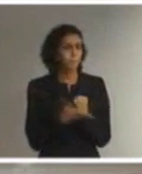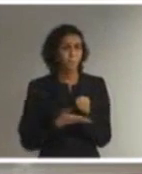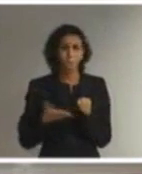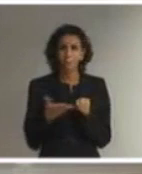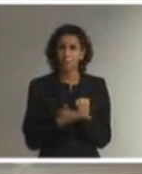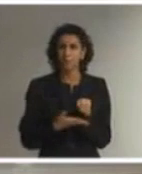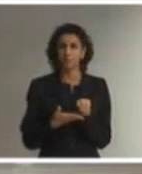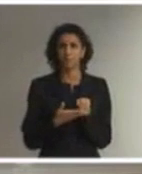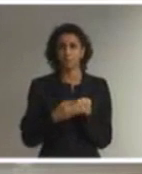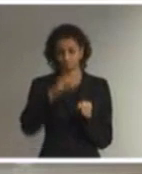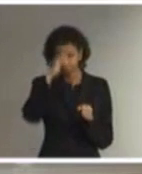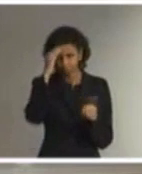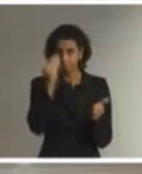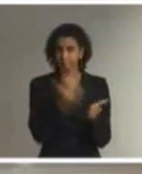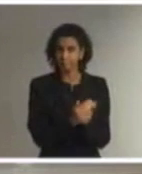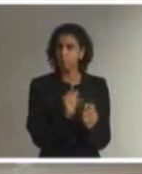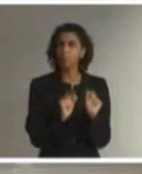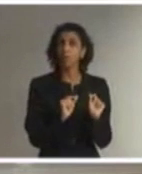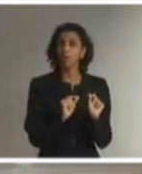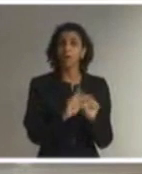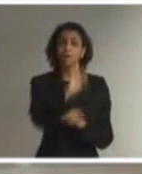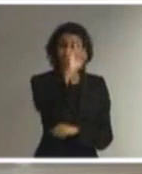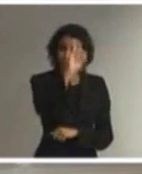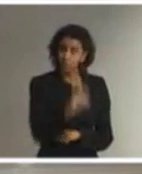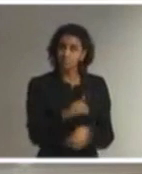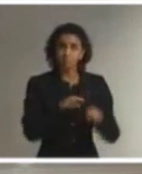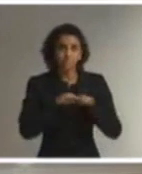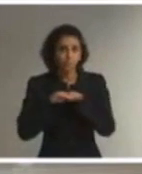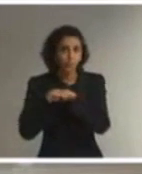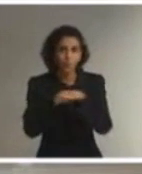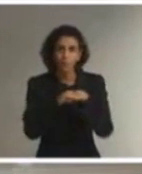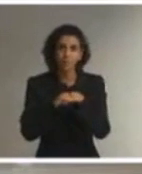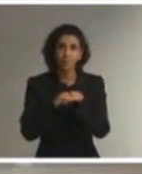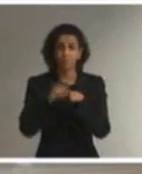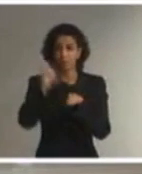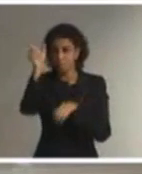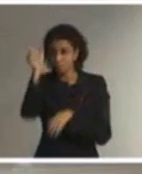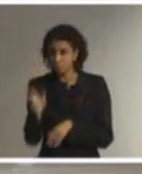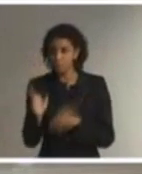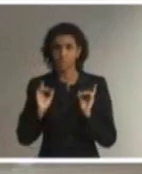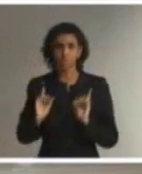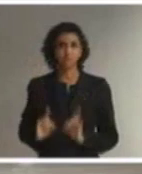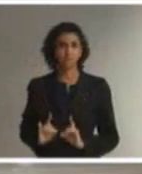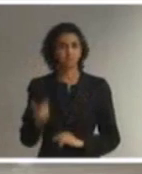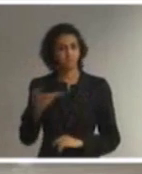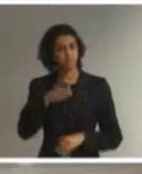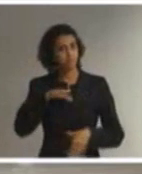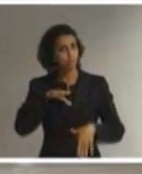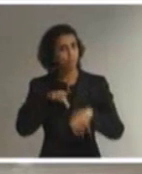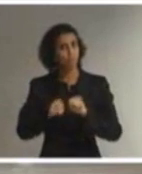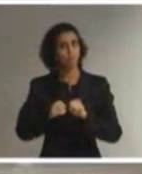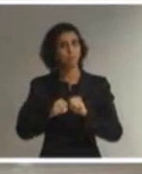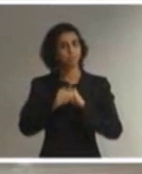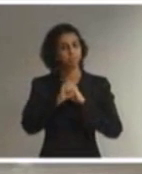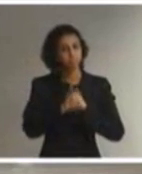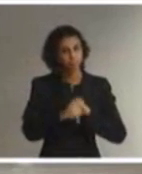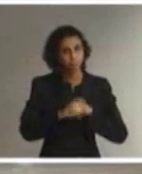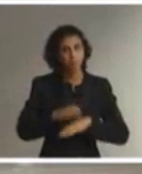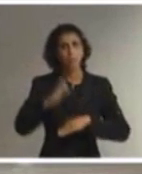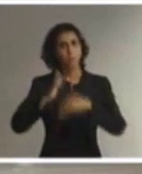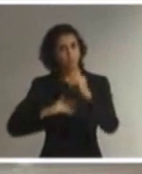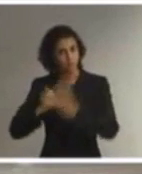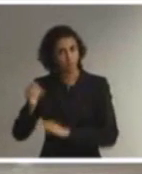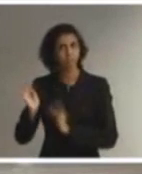fundamental, que é o direito à igualdade da pessoa com deficiência a esta formação educacional,